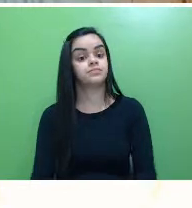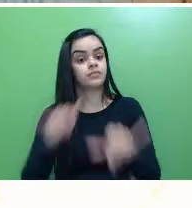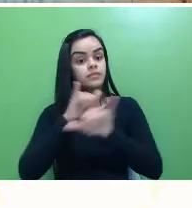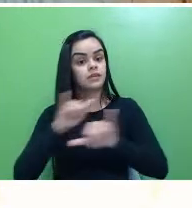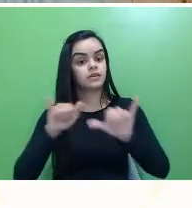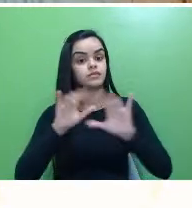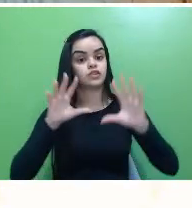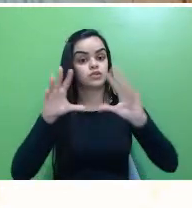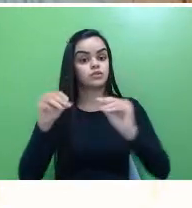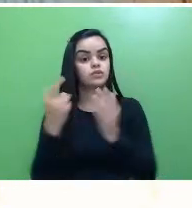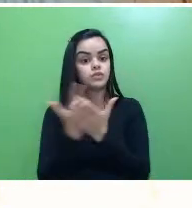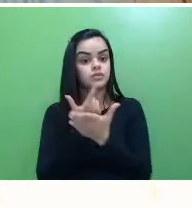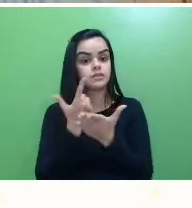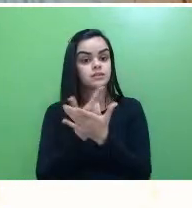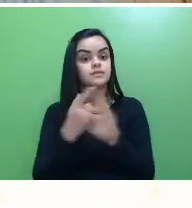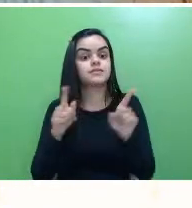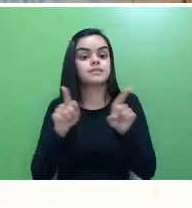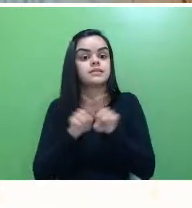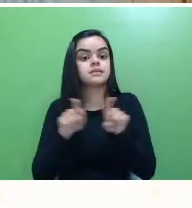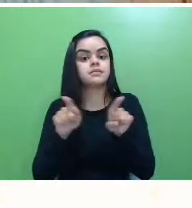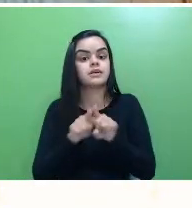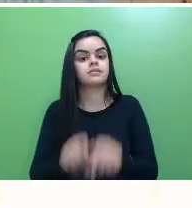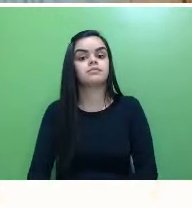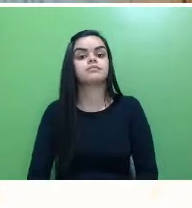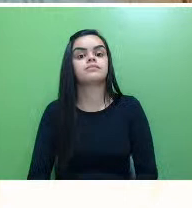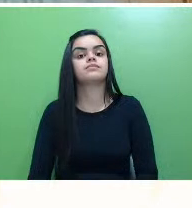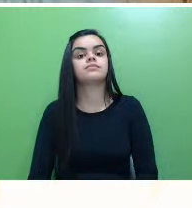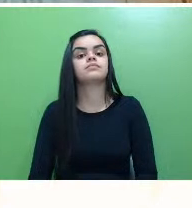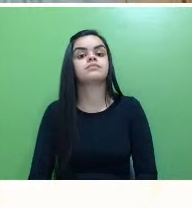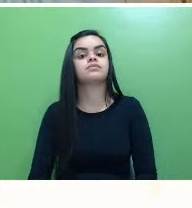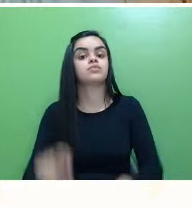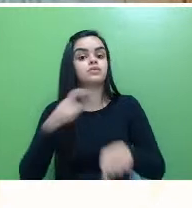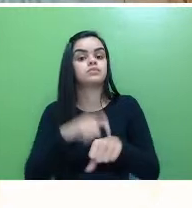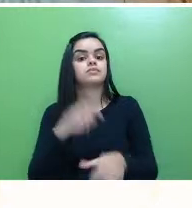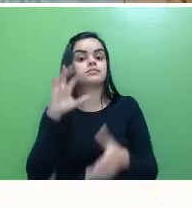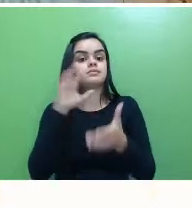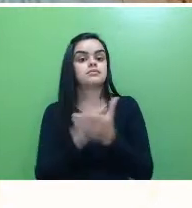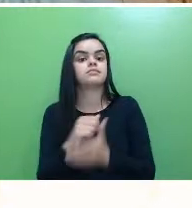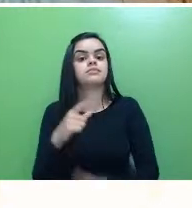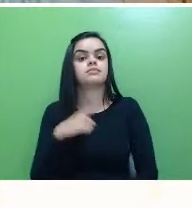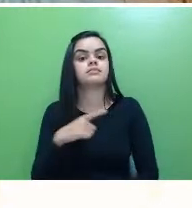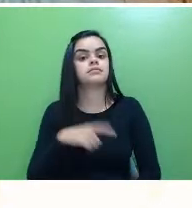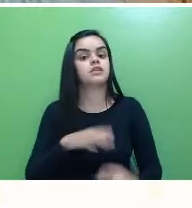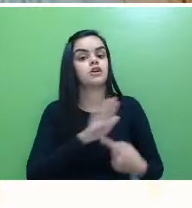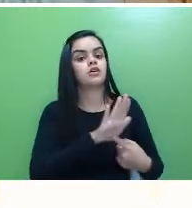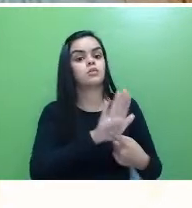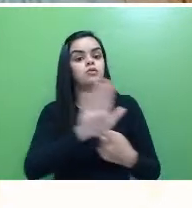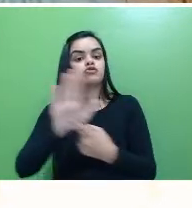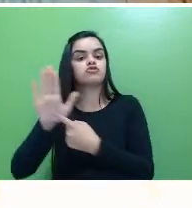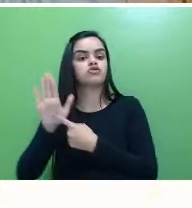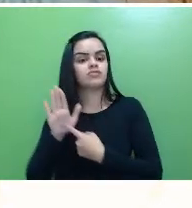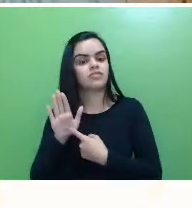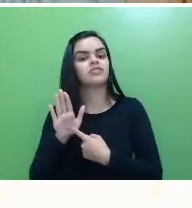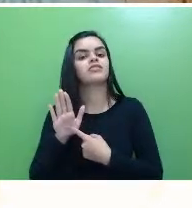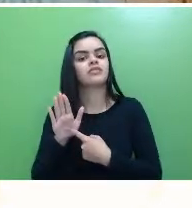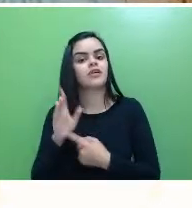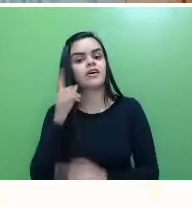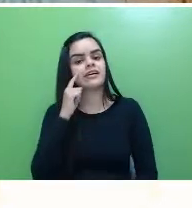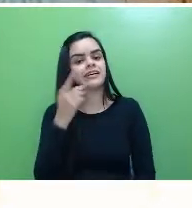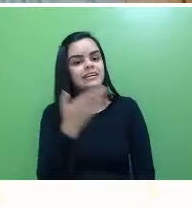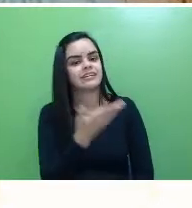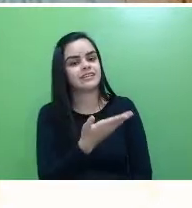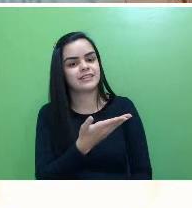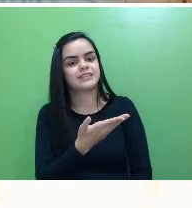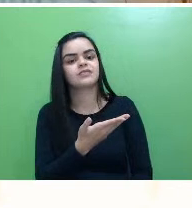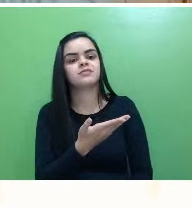livros, nesse momento de credenciamento também teve a exposição O Lixo do Mar. Um ponto interessante dessa